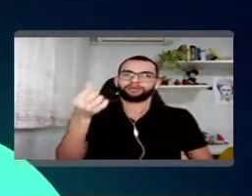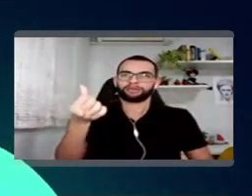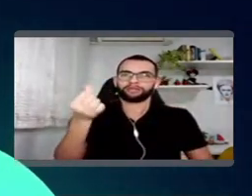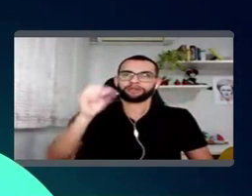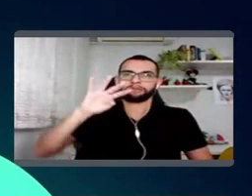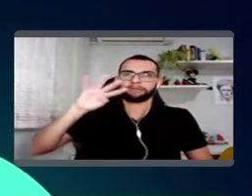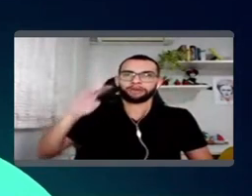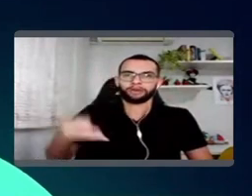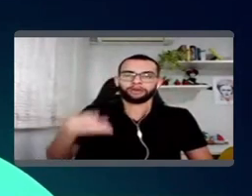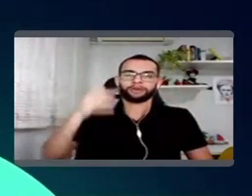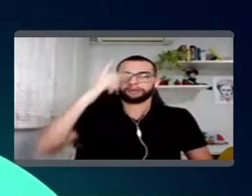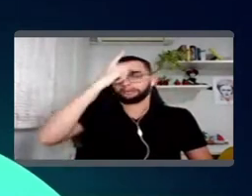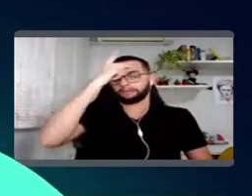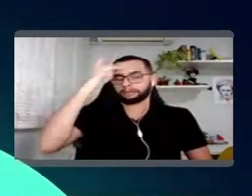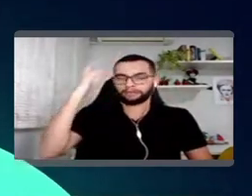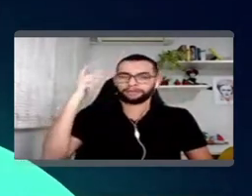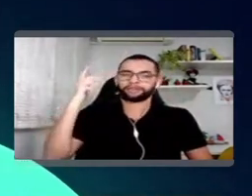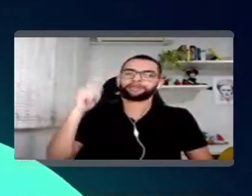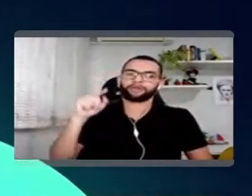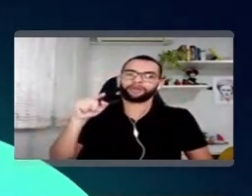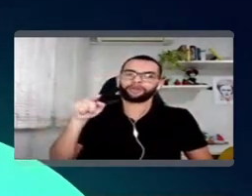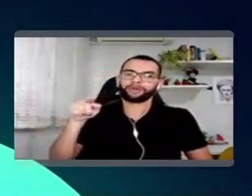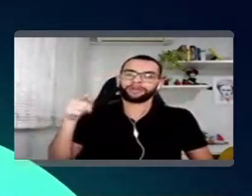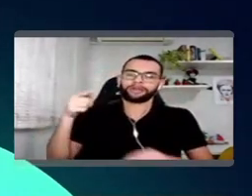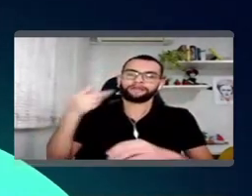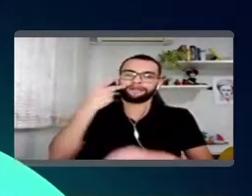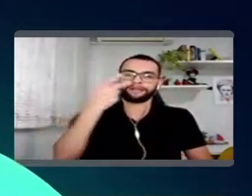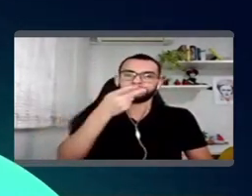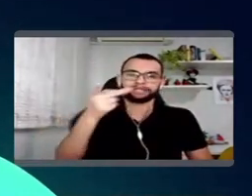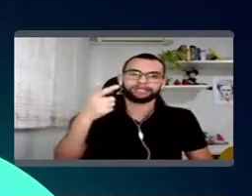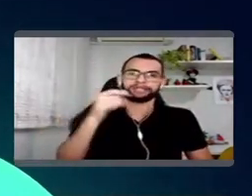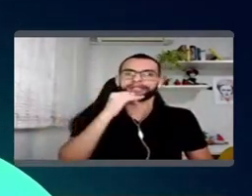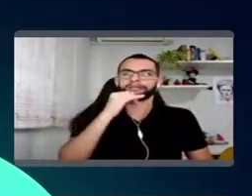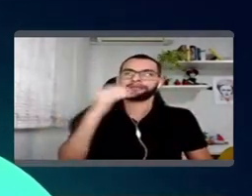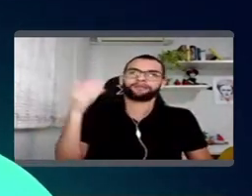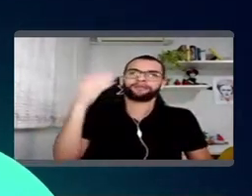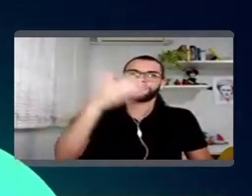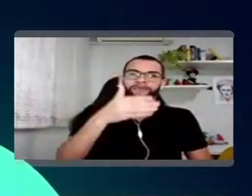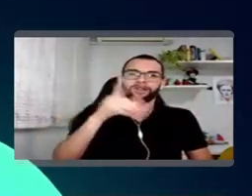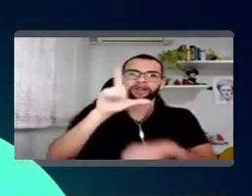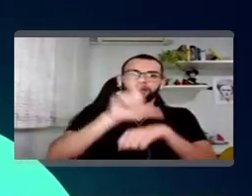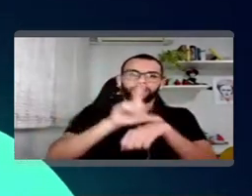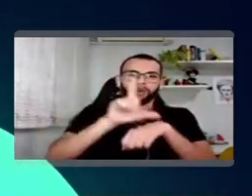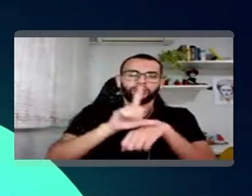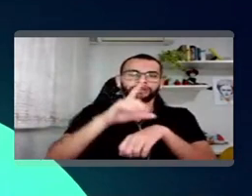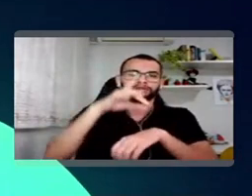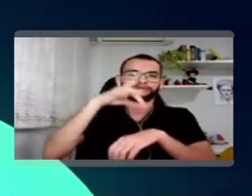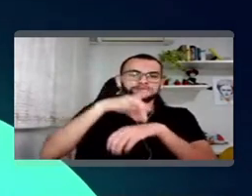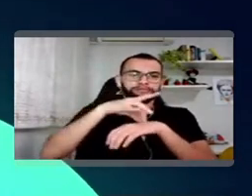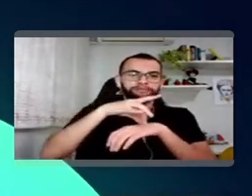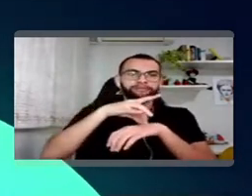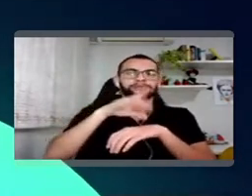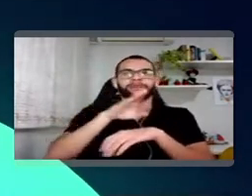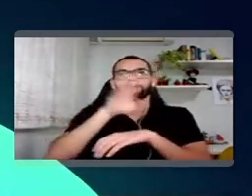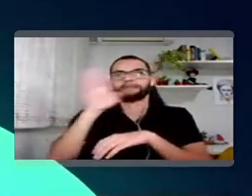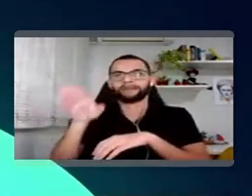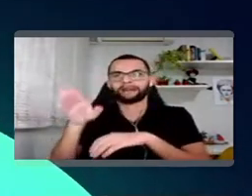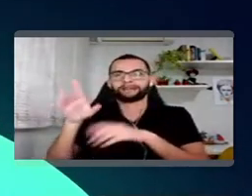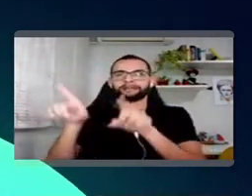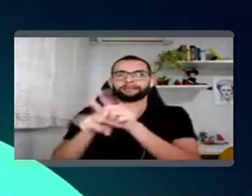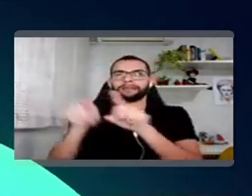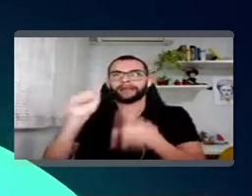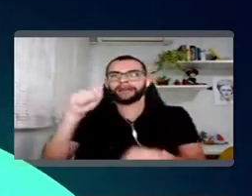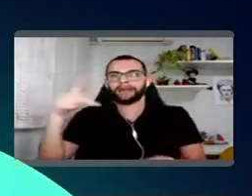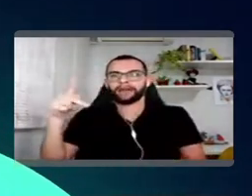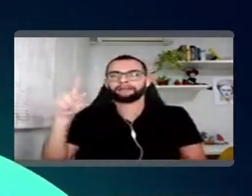Então, todas as vezes que a gente vai em uma loja, né? Física, ou quando a entra num site, num app, a gente contabiliza como uma visita. A gente tem